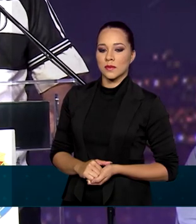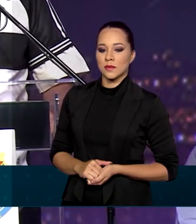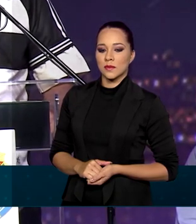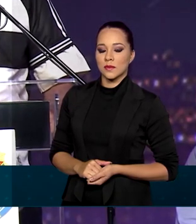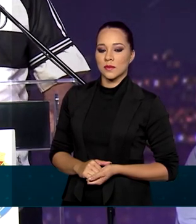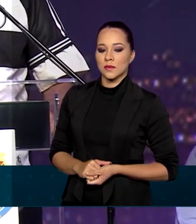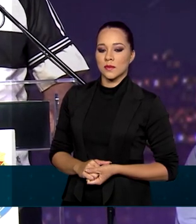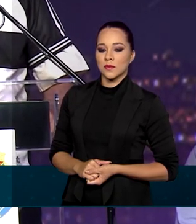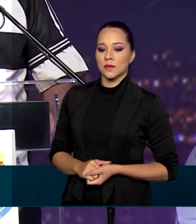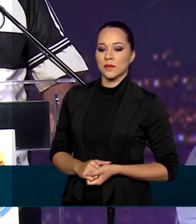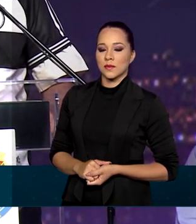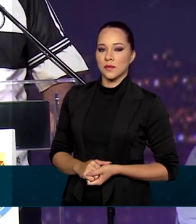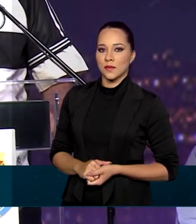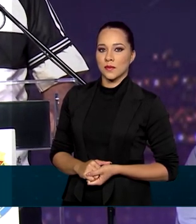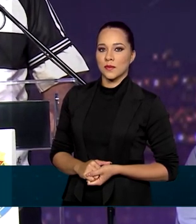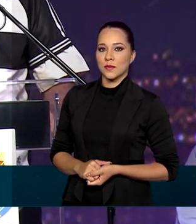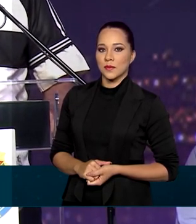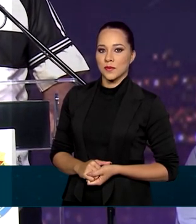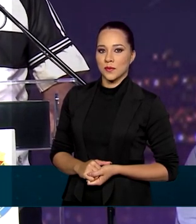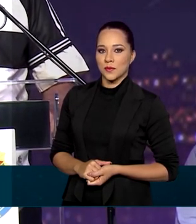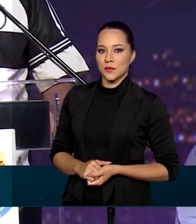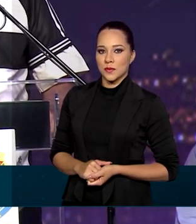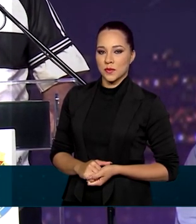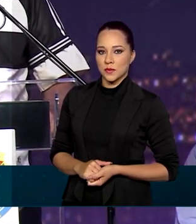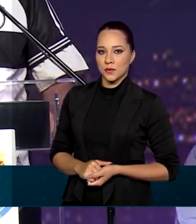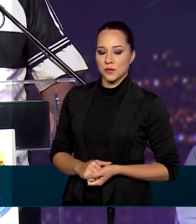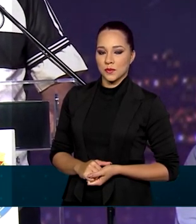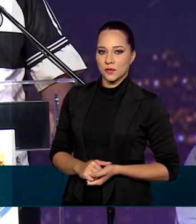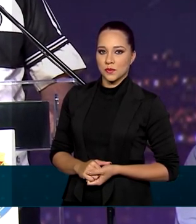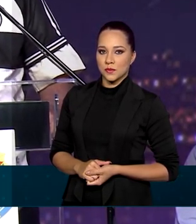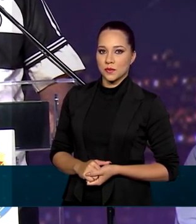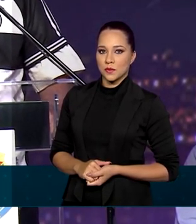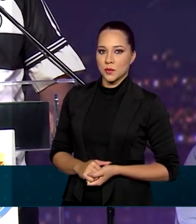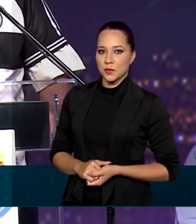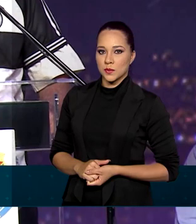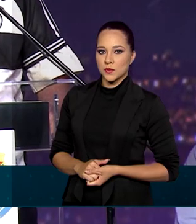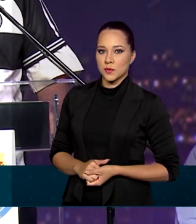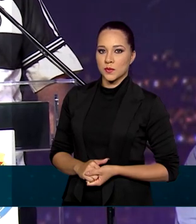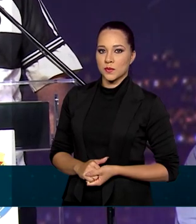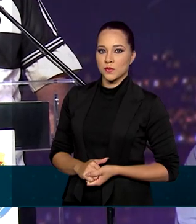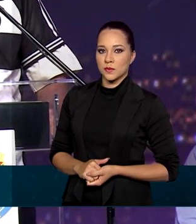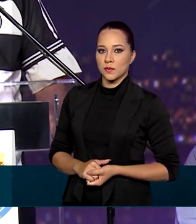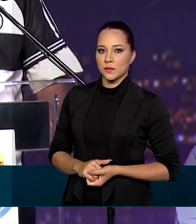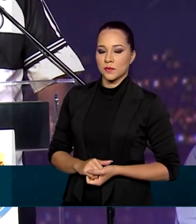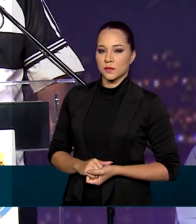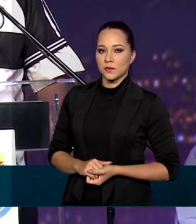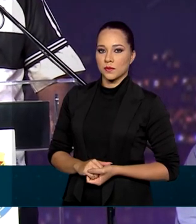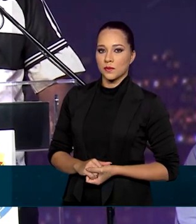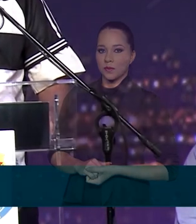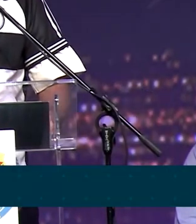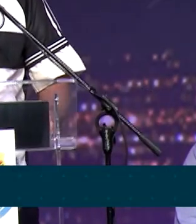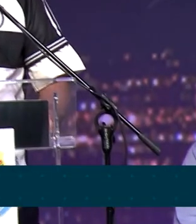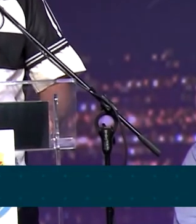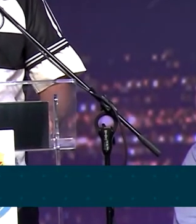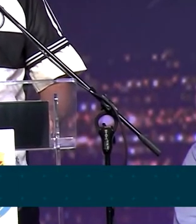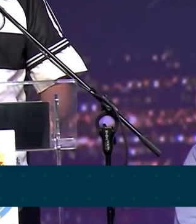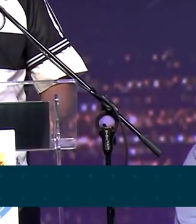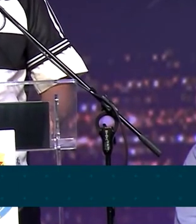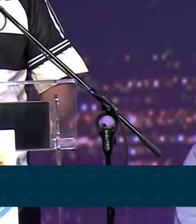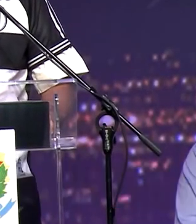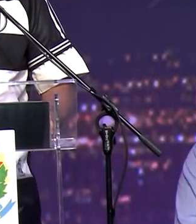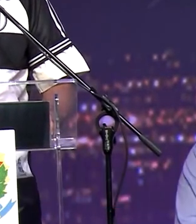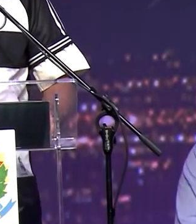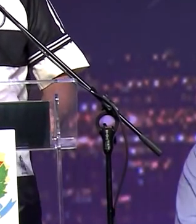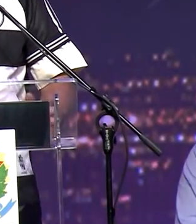para o turismo. Temos tudo para ser uma grande nação e tenho certeza, com o apoio de vocês, com o apoio de todos, nós atingiremos